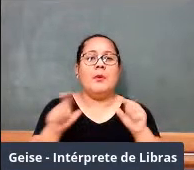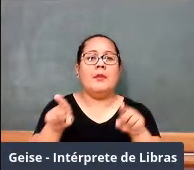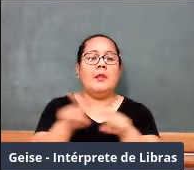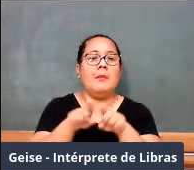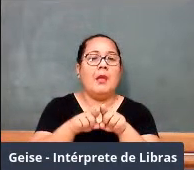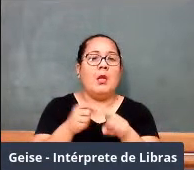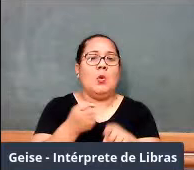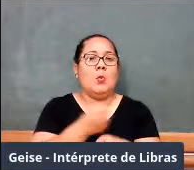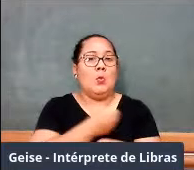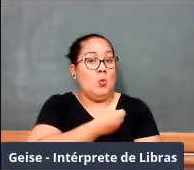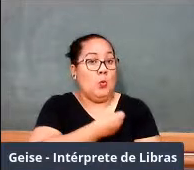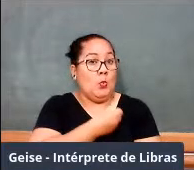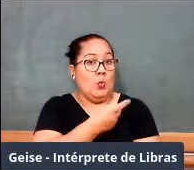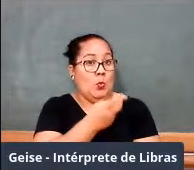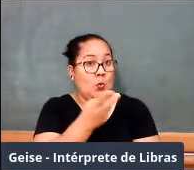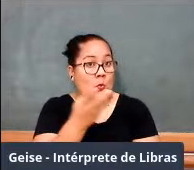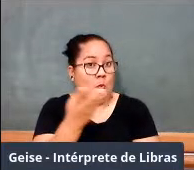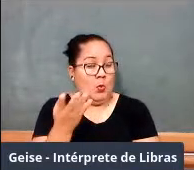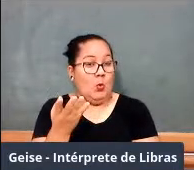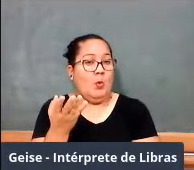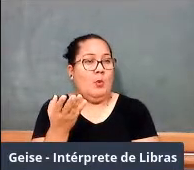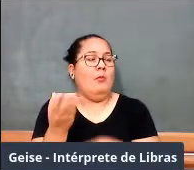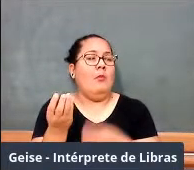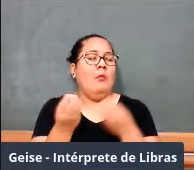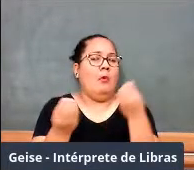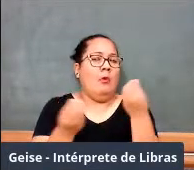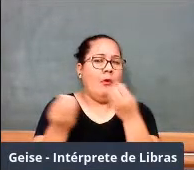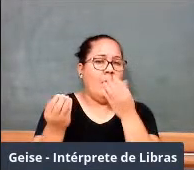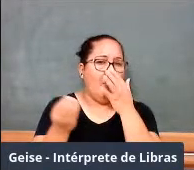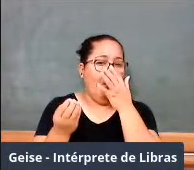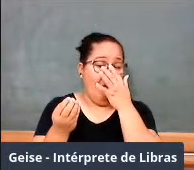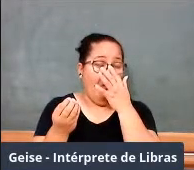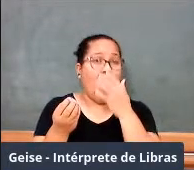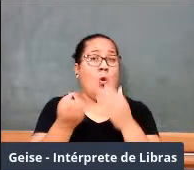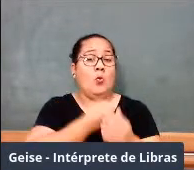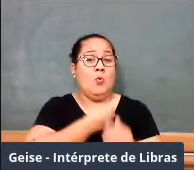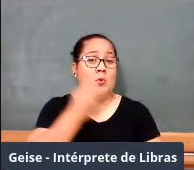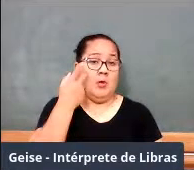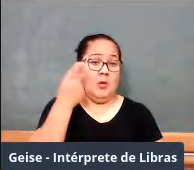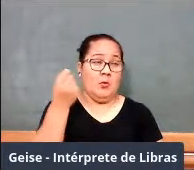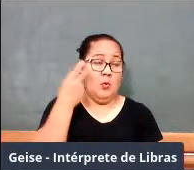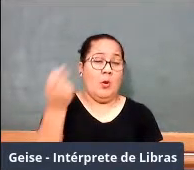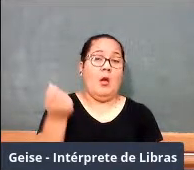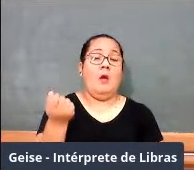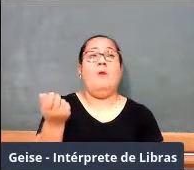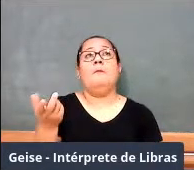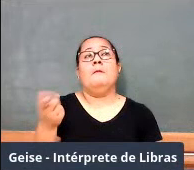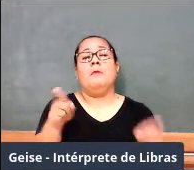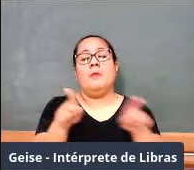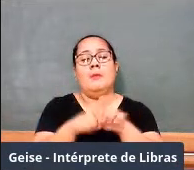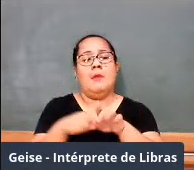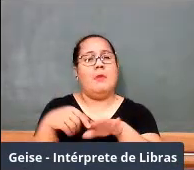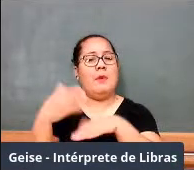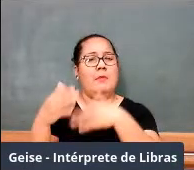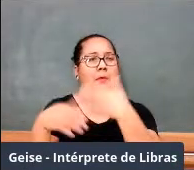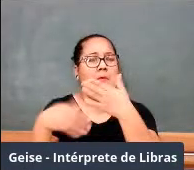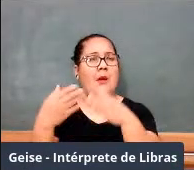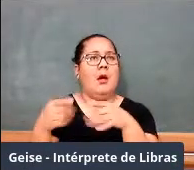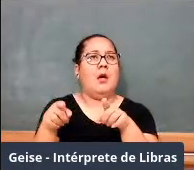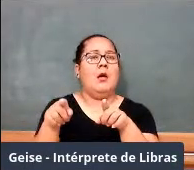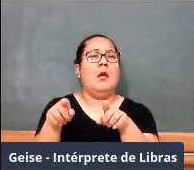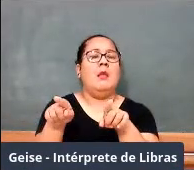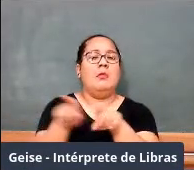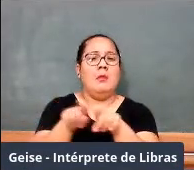numéricos, eles já vão trabalhar com a extensão do campo dos números naturais e vão avançando para os racionais,